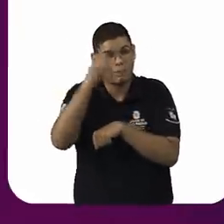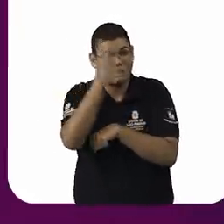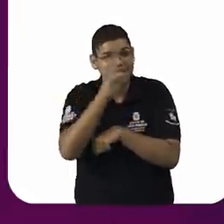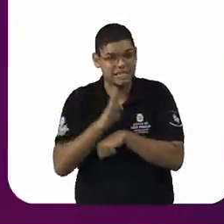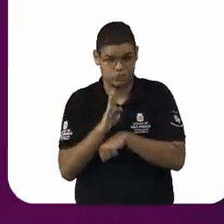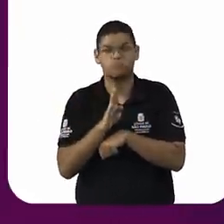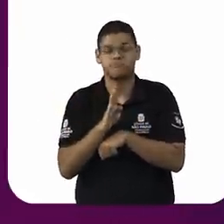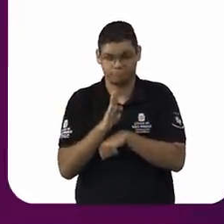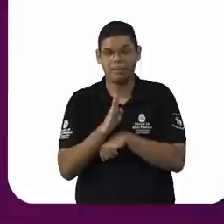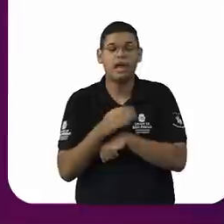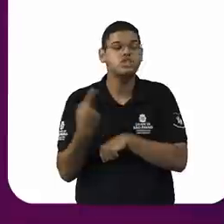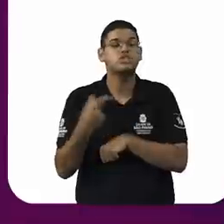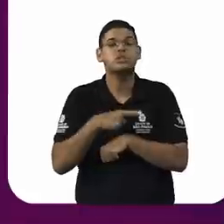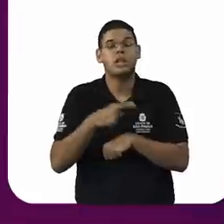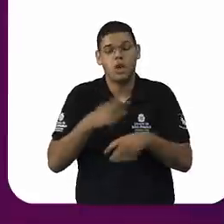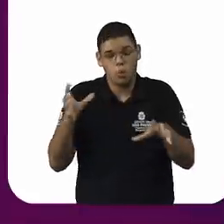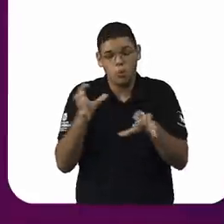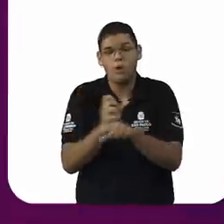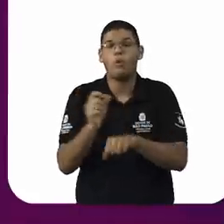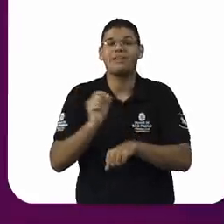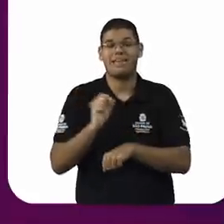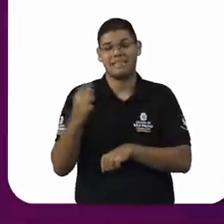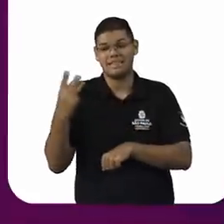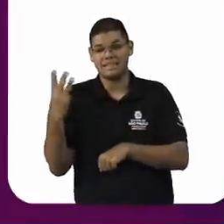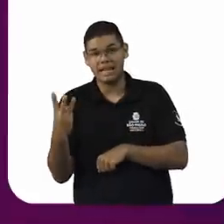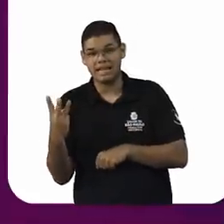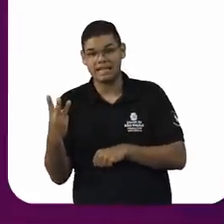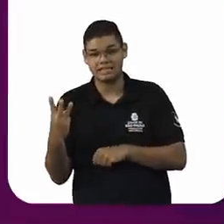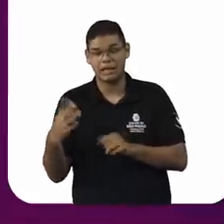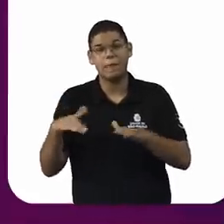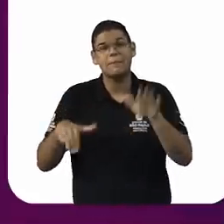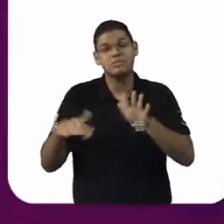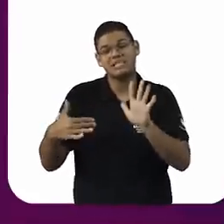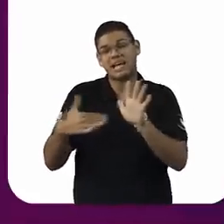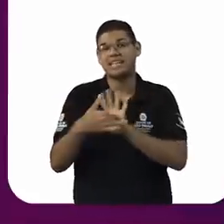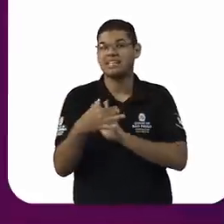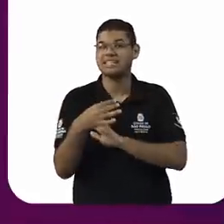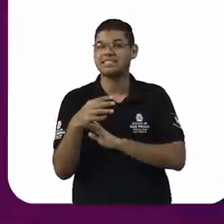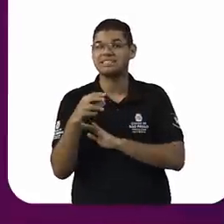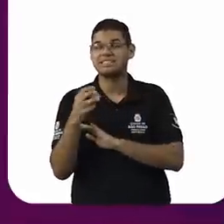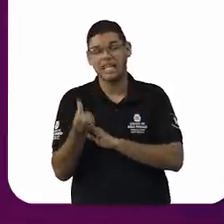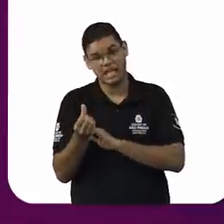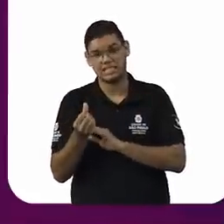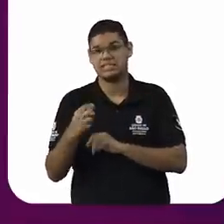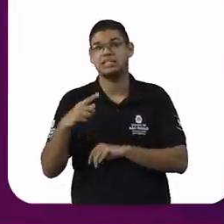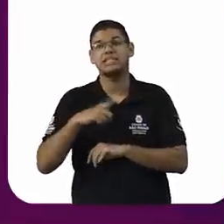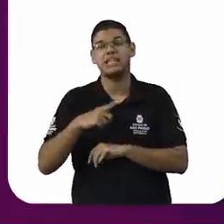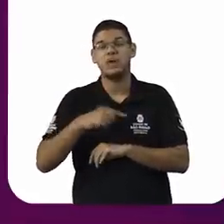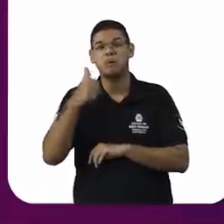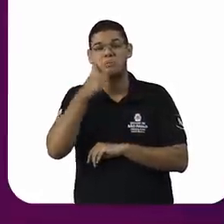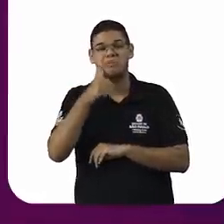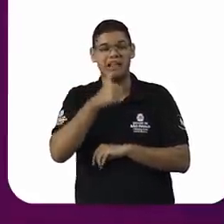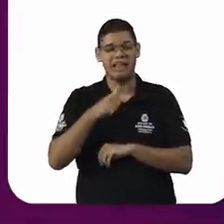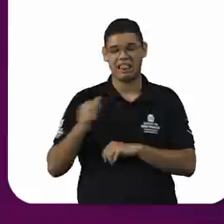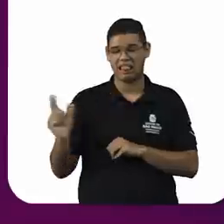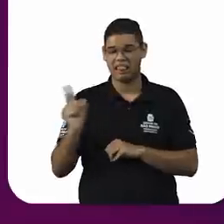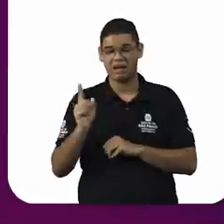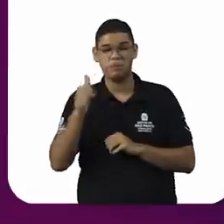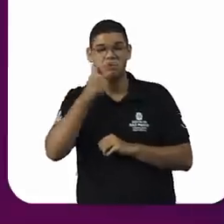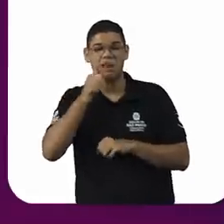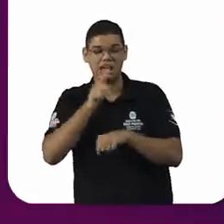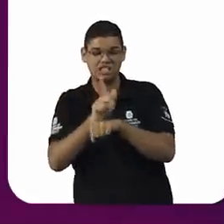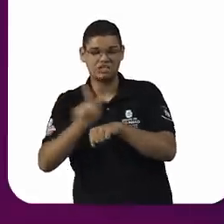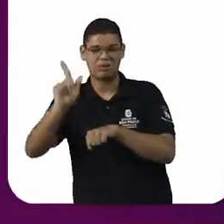cada 10 pessoas não se sentem confortáveis tendo uma mulher como sua gestora. Então, gente está adiante de uma conta que não